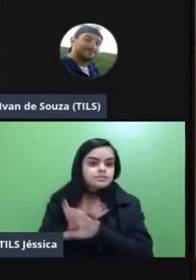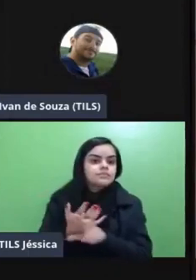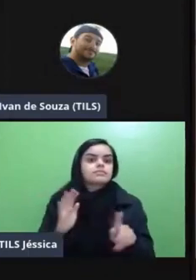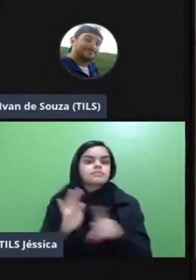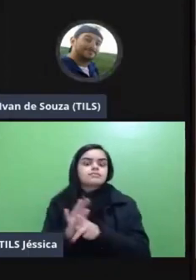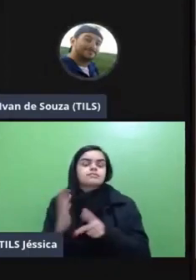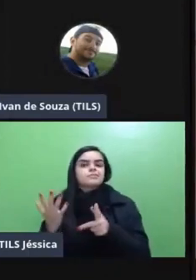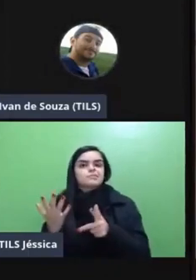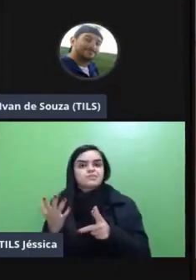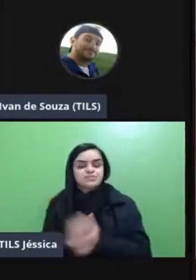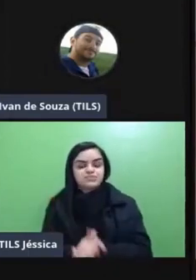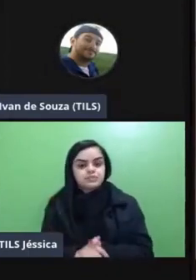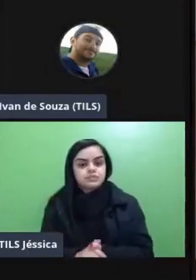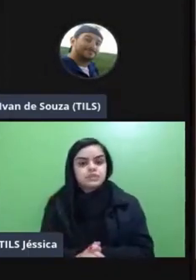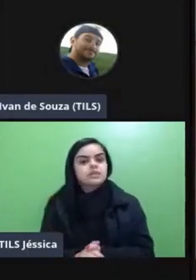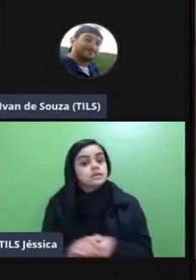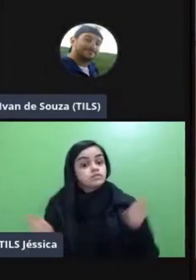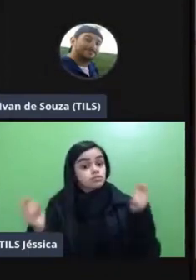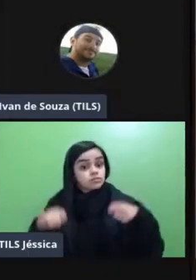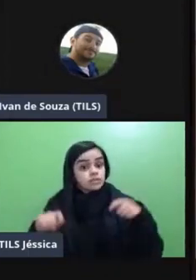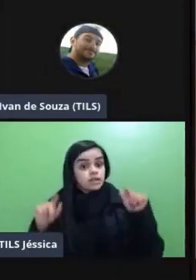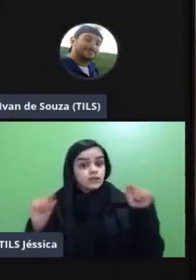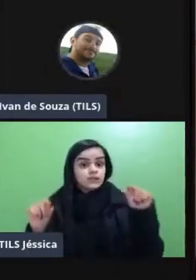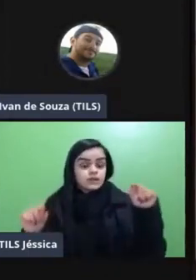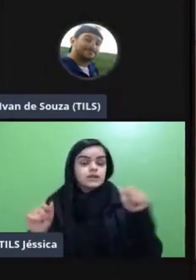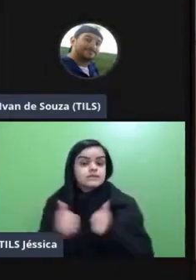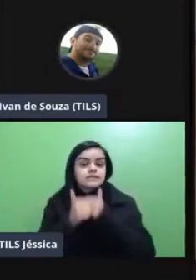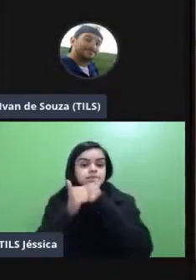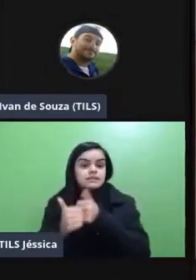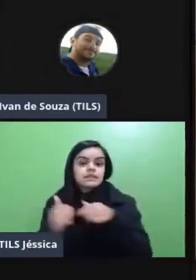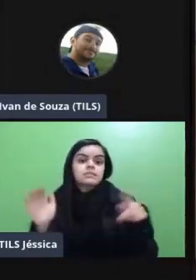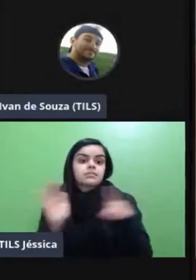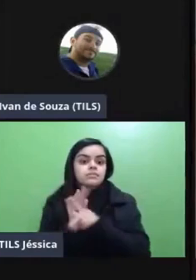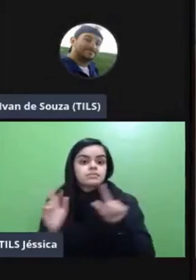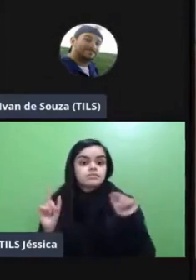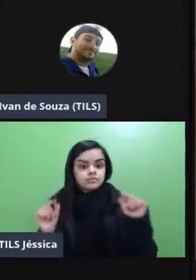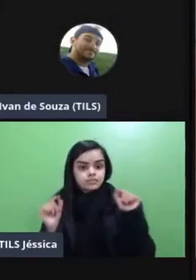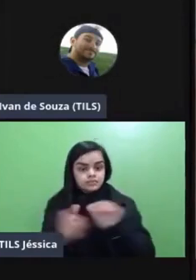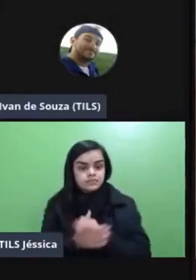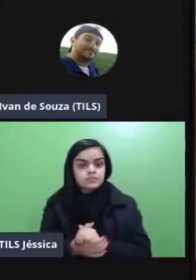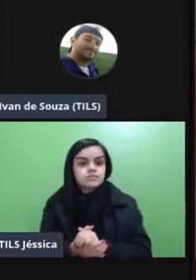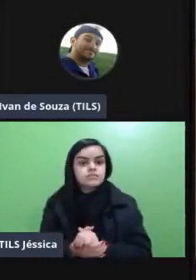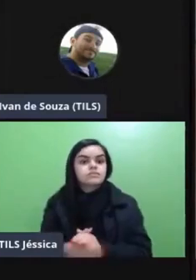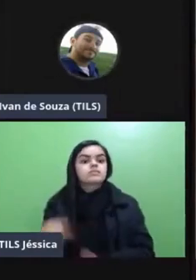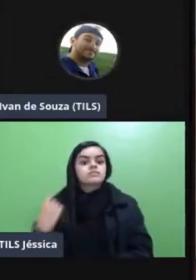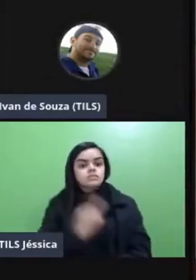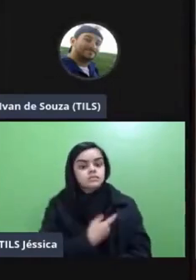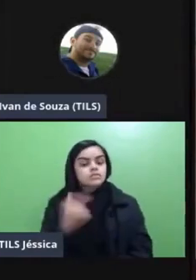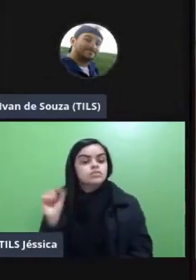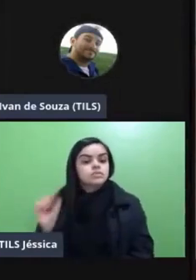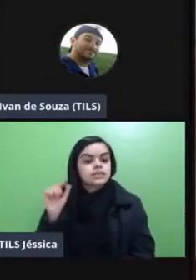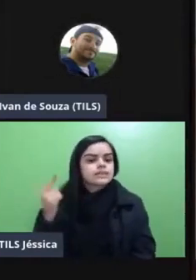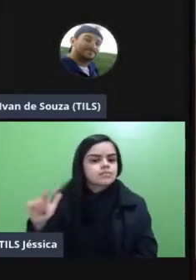para que é seja possível né seguir na periodização curricular né para que a gente é não tem aí